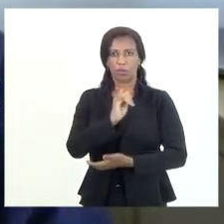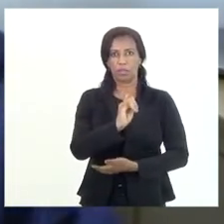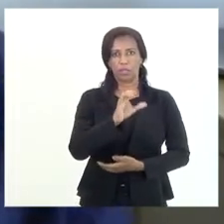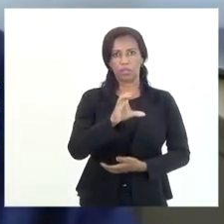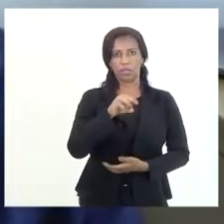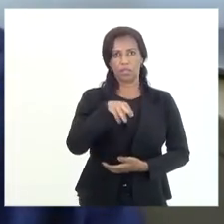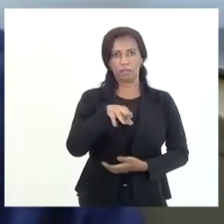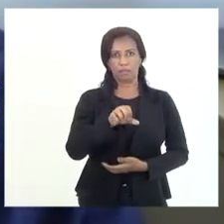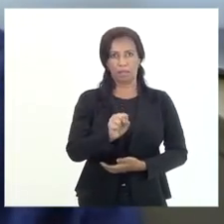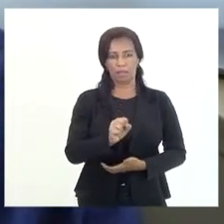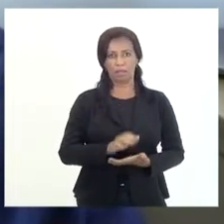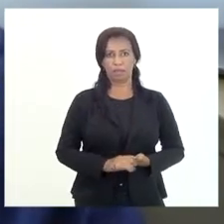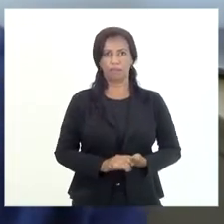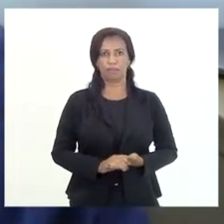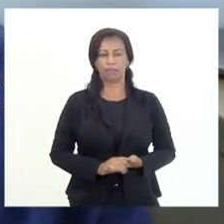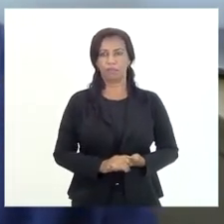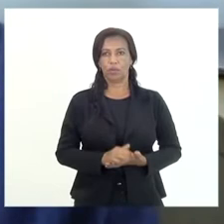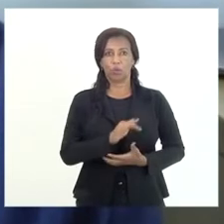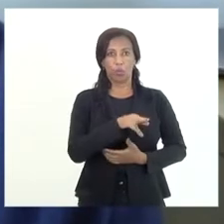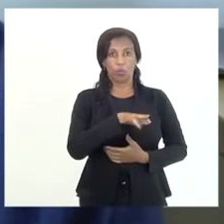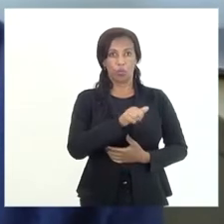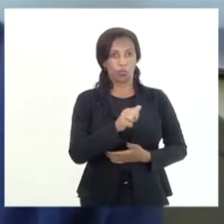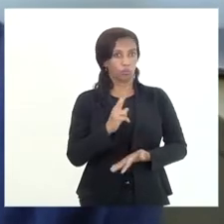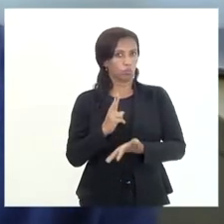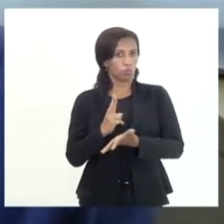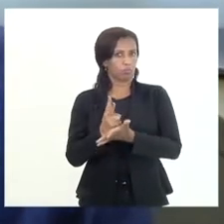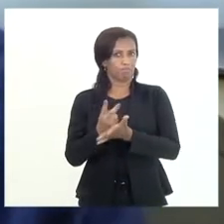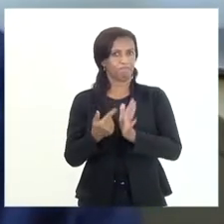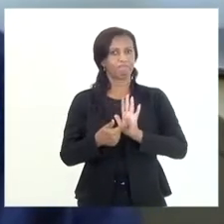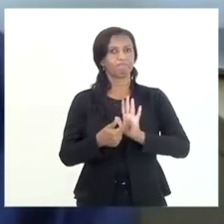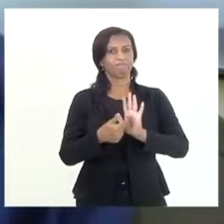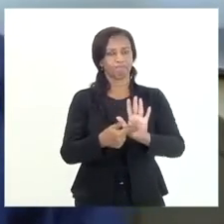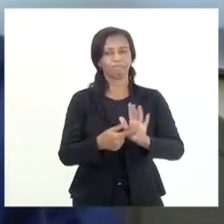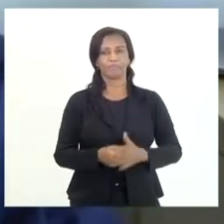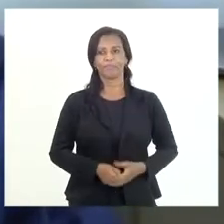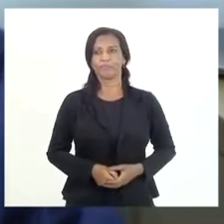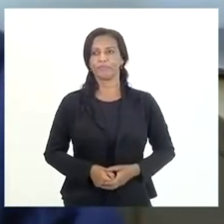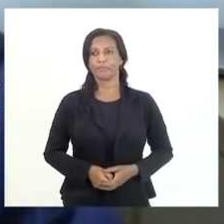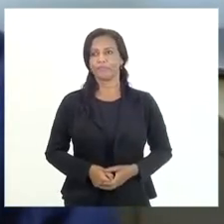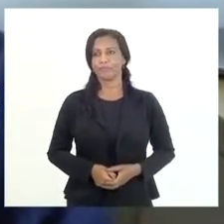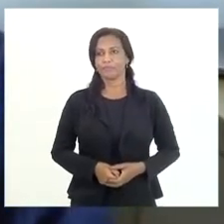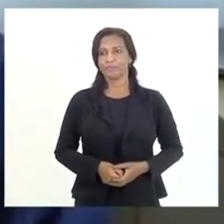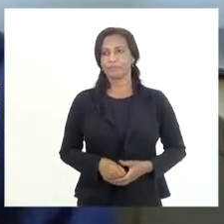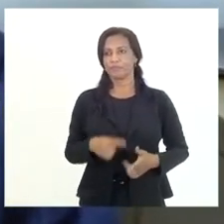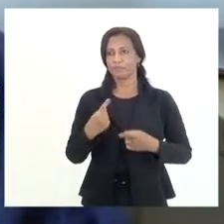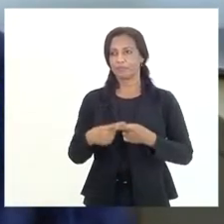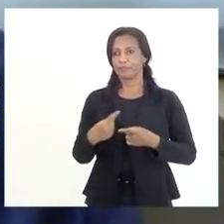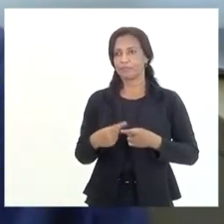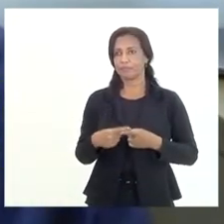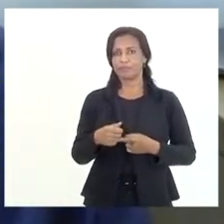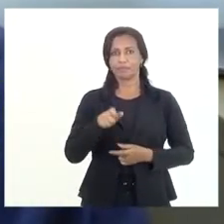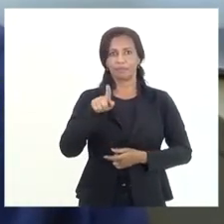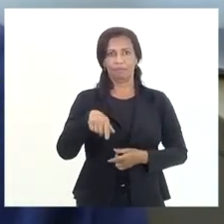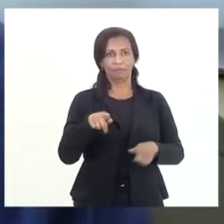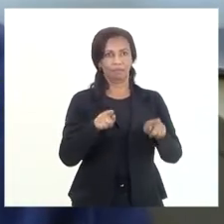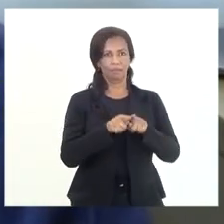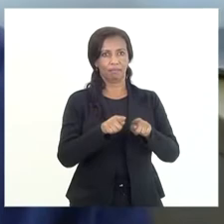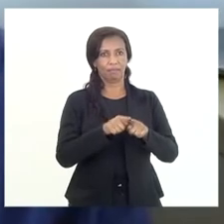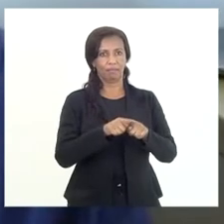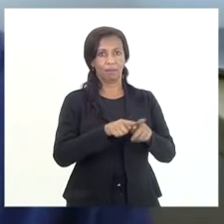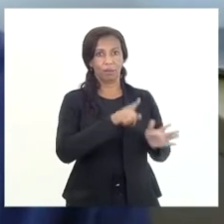no fundo o ICMS vem sempre à tona, porque ele é também